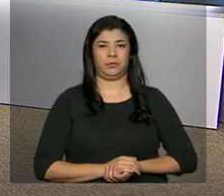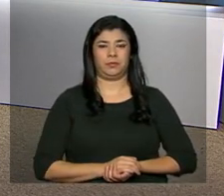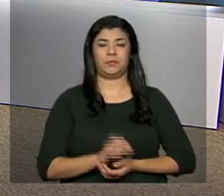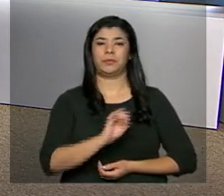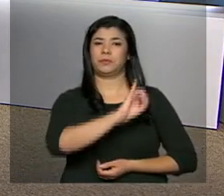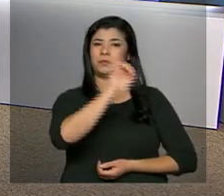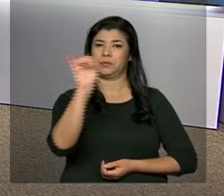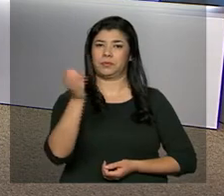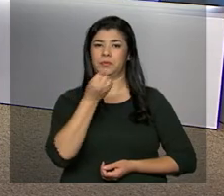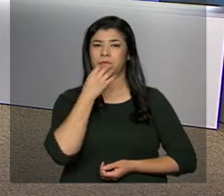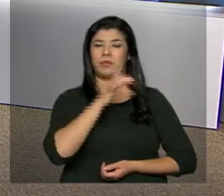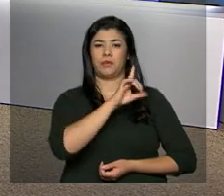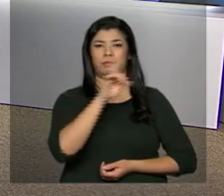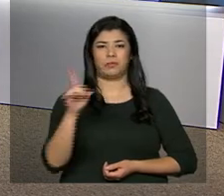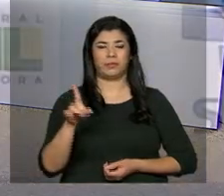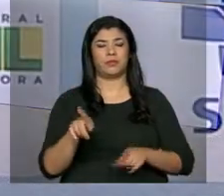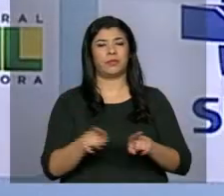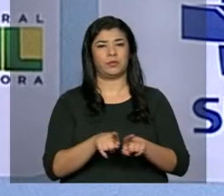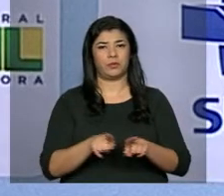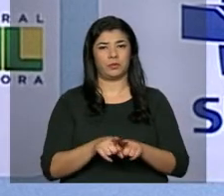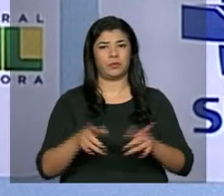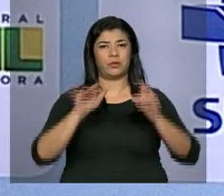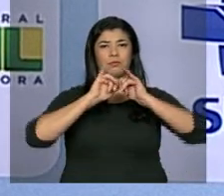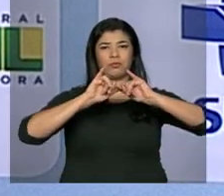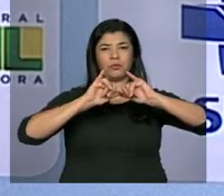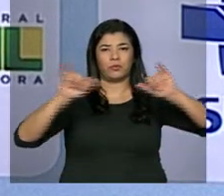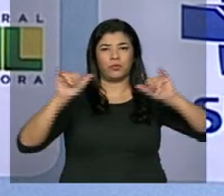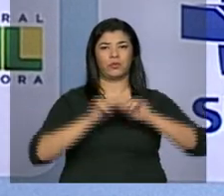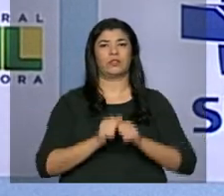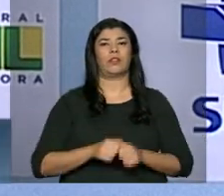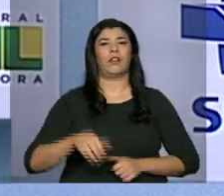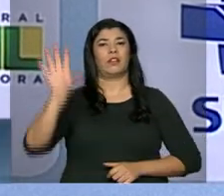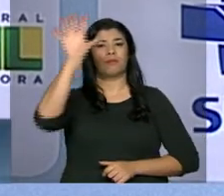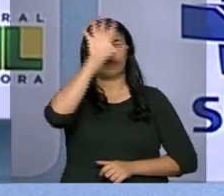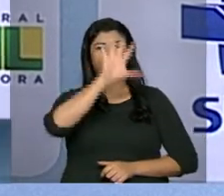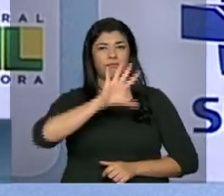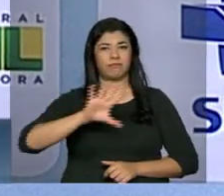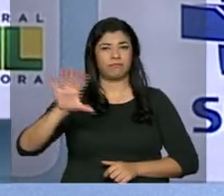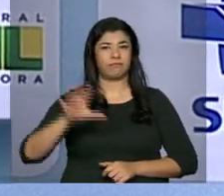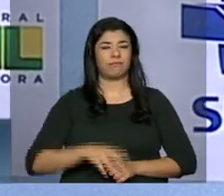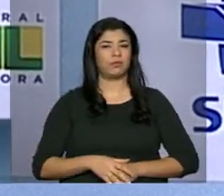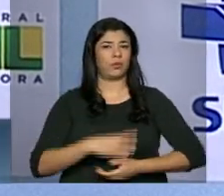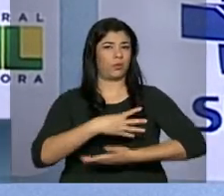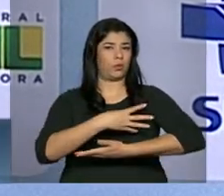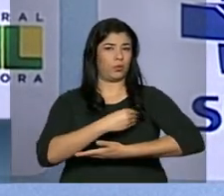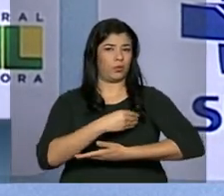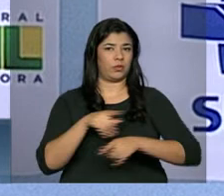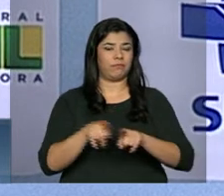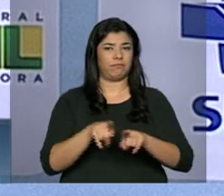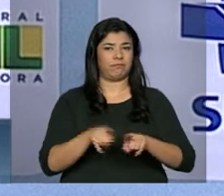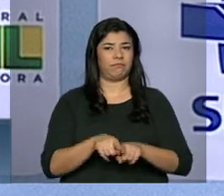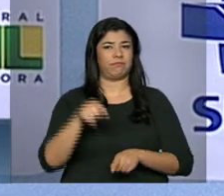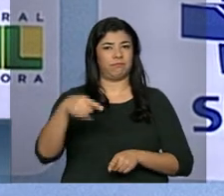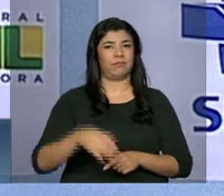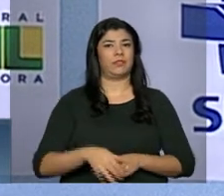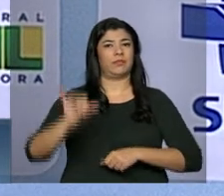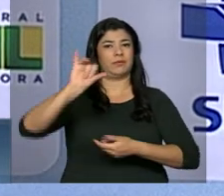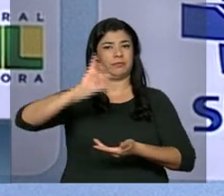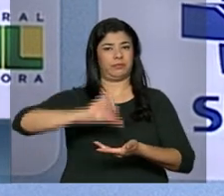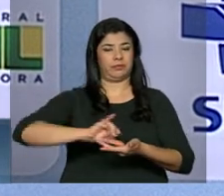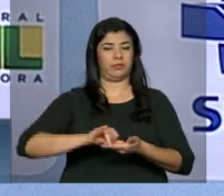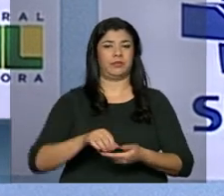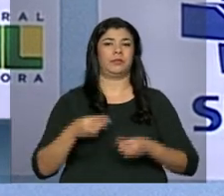Olá, bom dia, Daniele. O lançamento da campanha de doação de leite materno começa daqui a pouquinho aqui na sede do Ministério da Saúde em